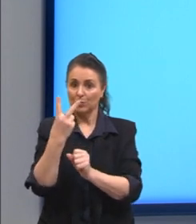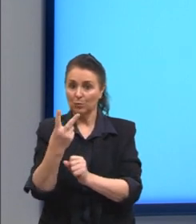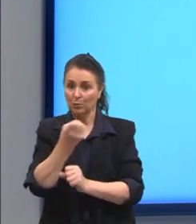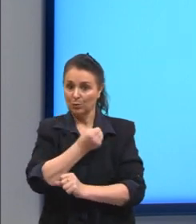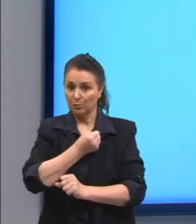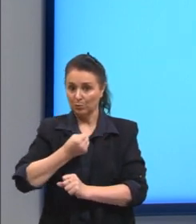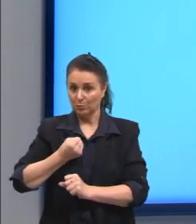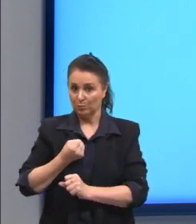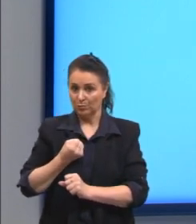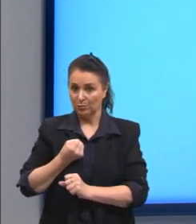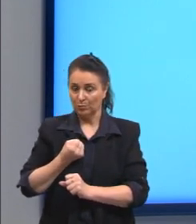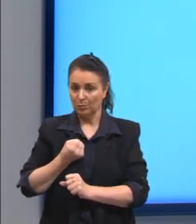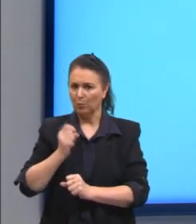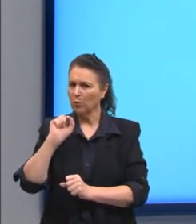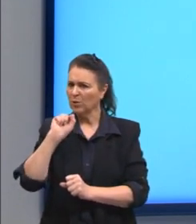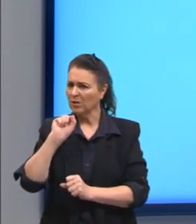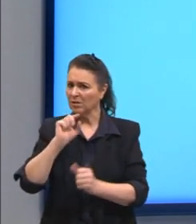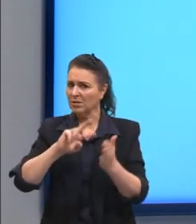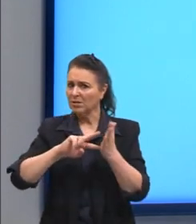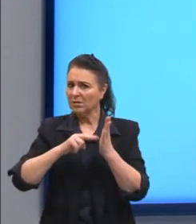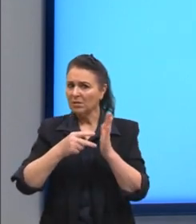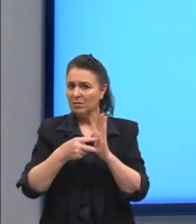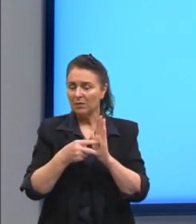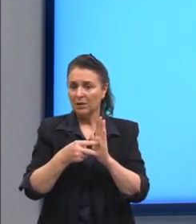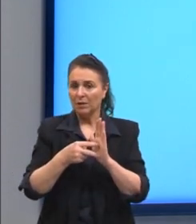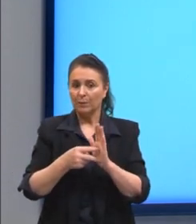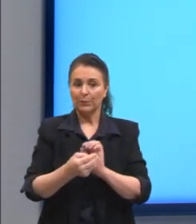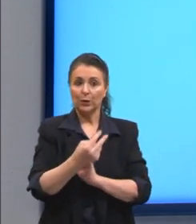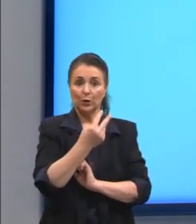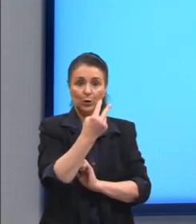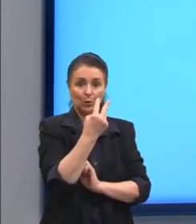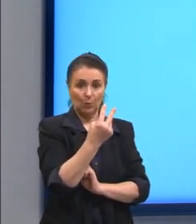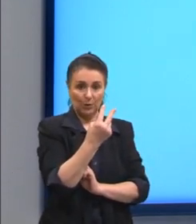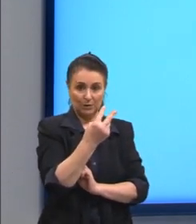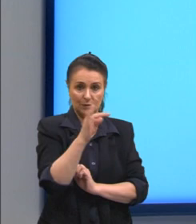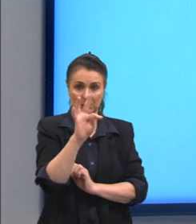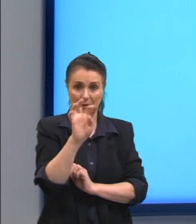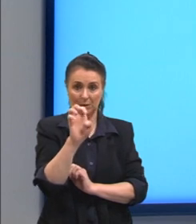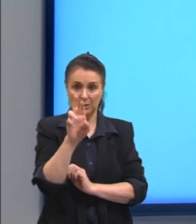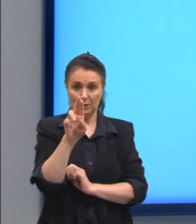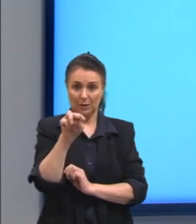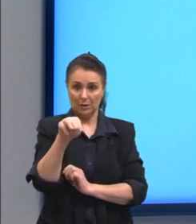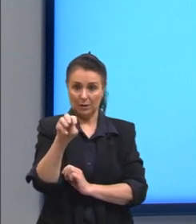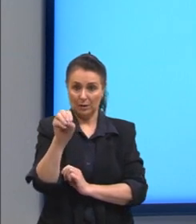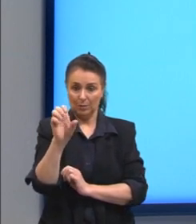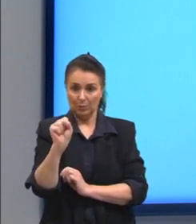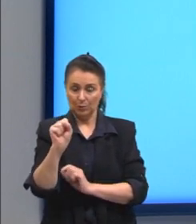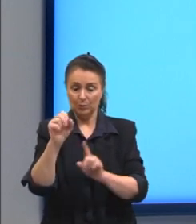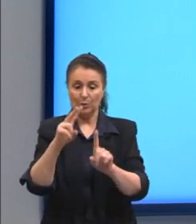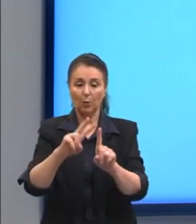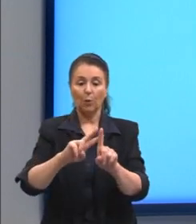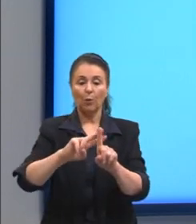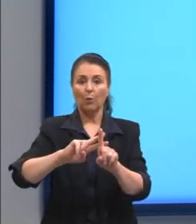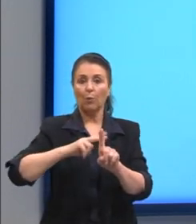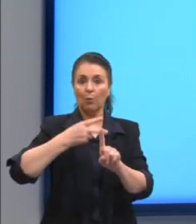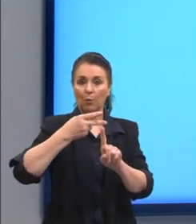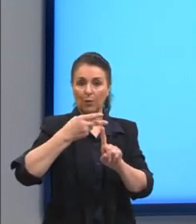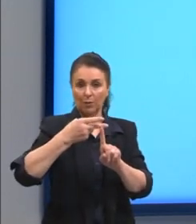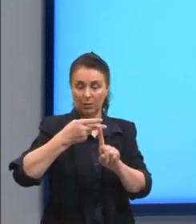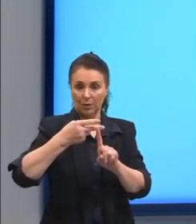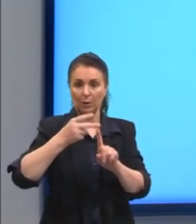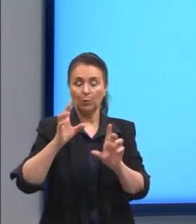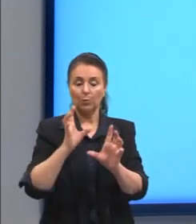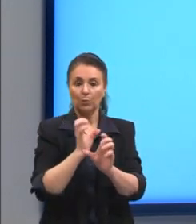significa isso, tá? Nós sempre teremos dois termos, tá? O quadrado da soma indica, então,